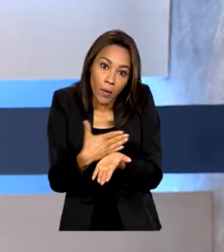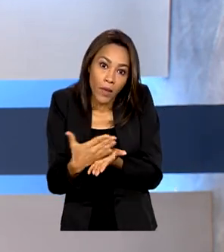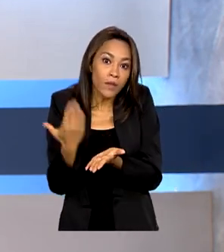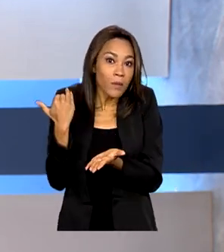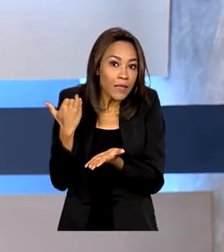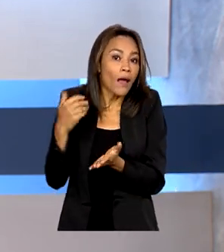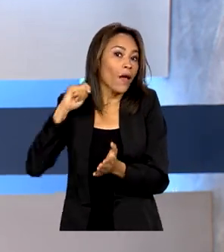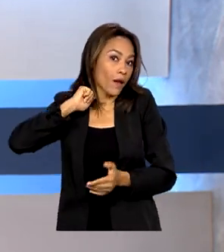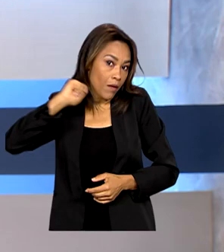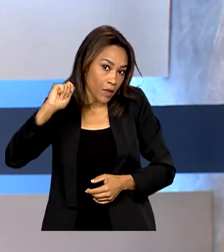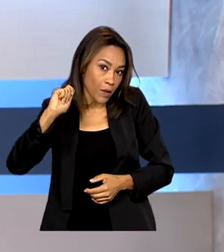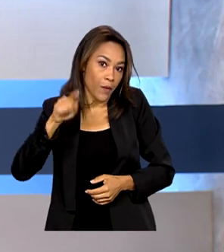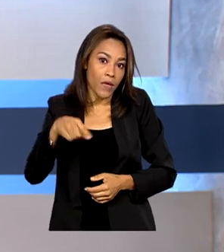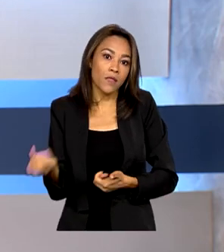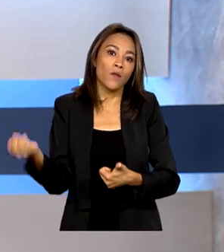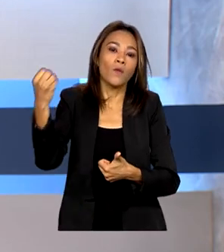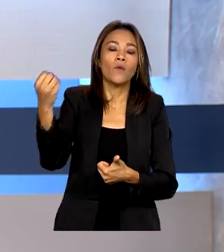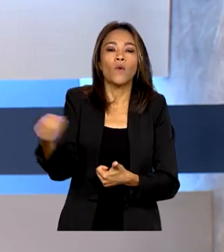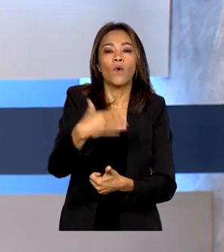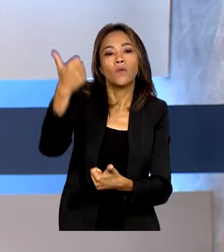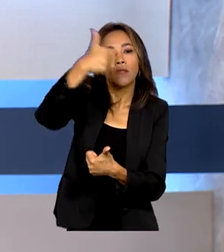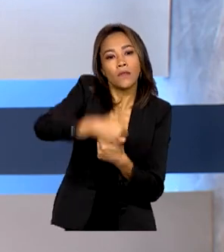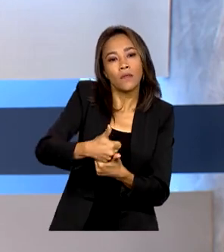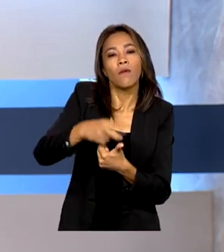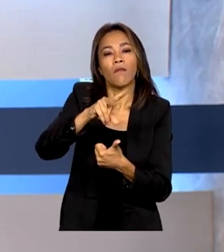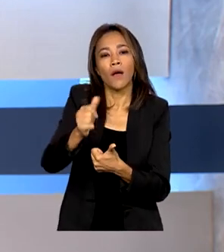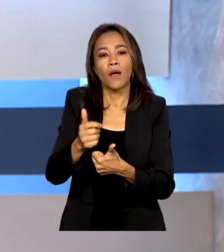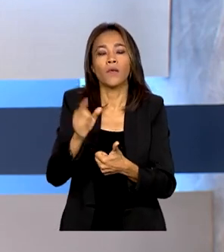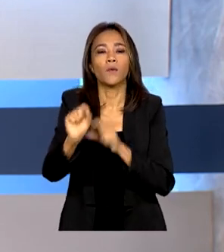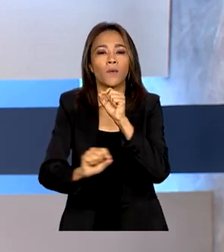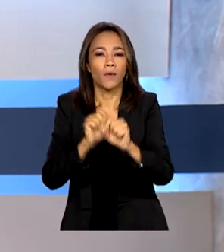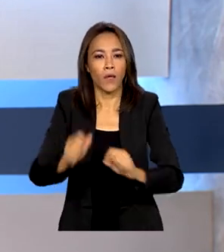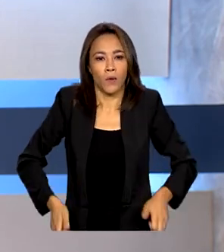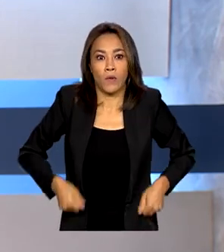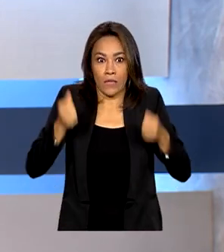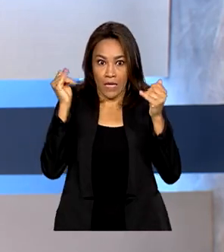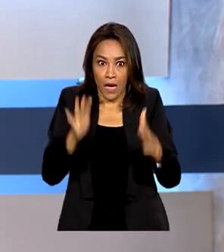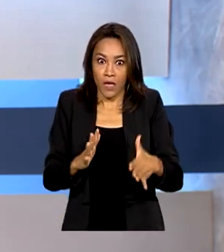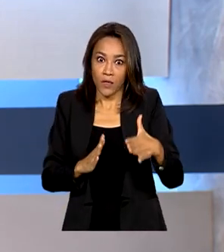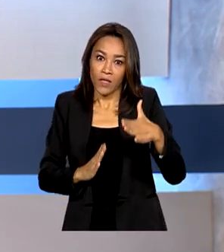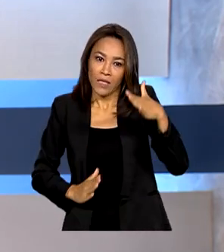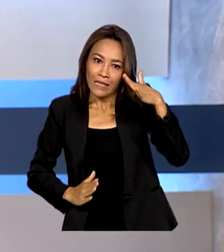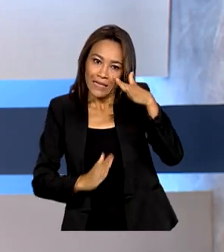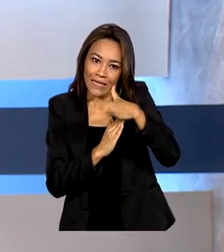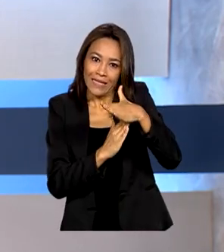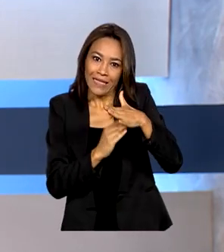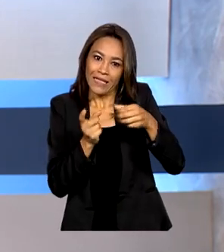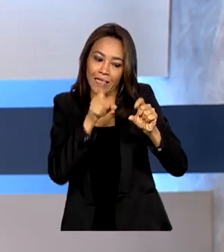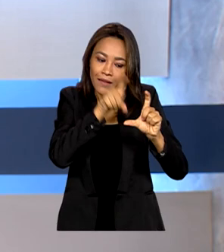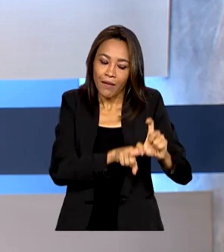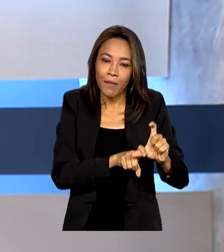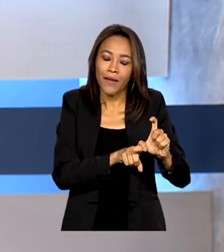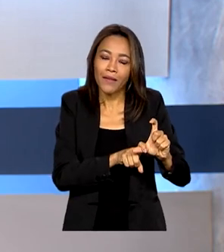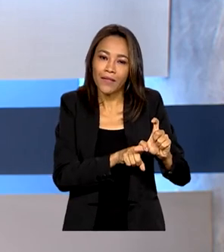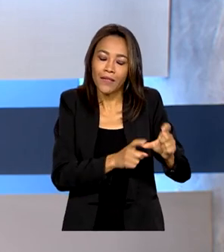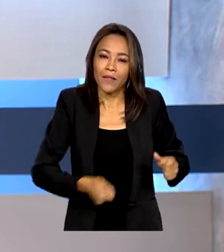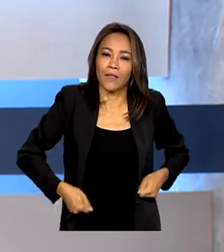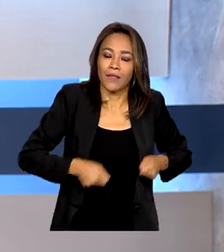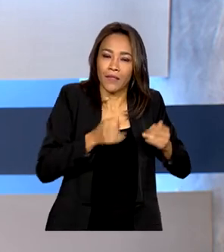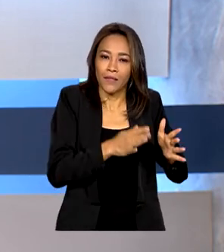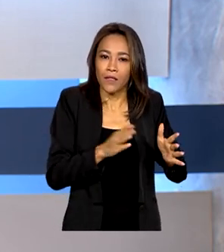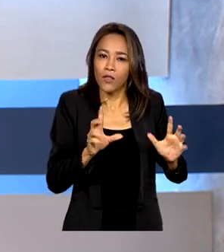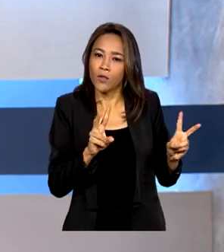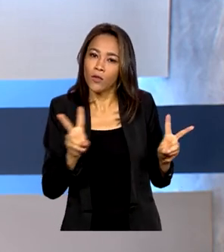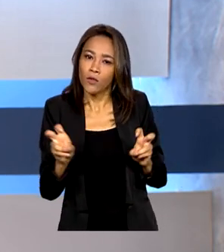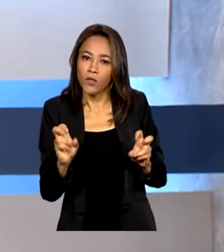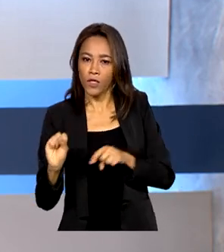mecanismo deve substituir o teto de gastos que atrela o crescimento das despesas da União à inflação do ano anterior. O